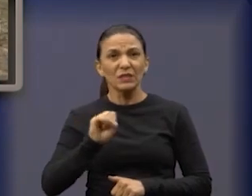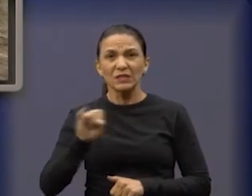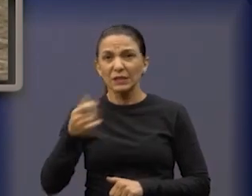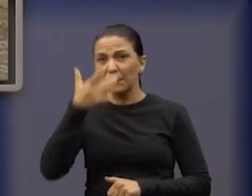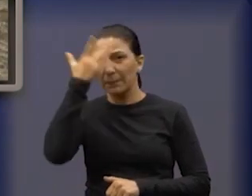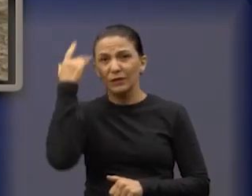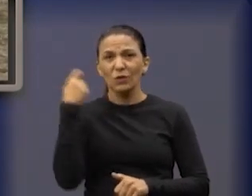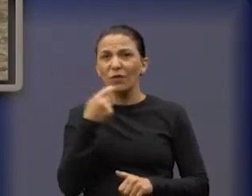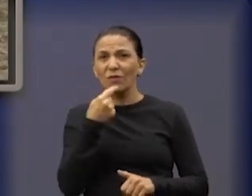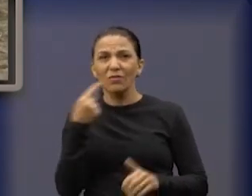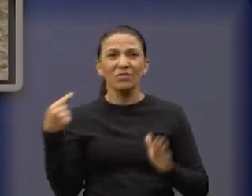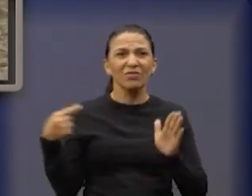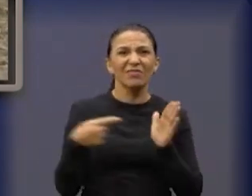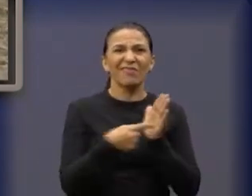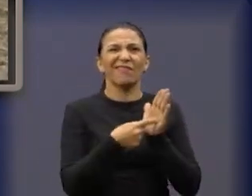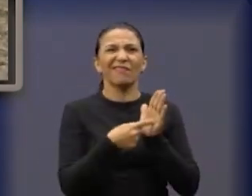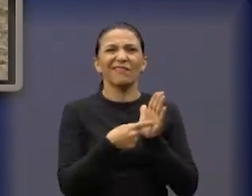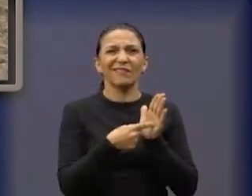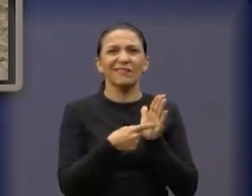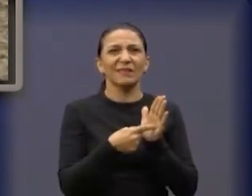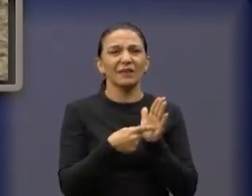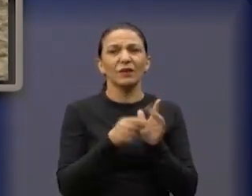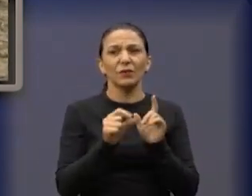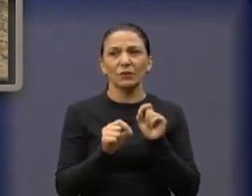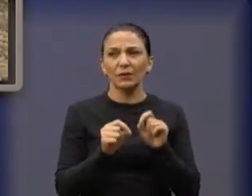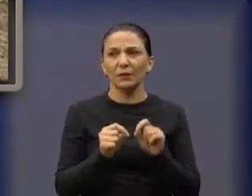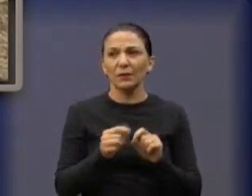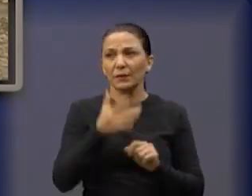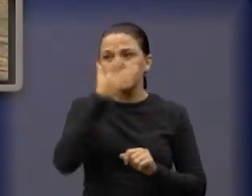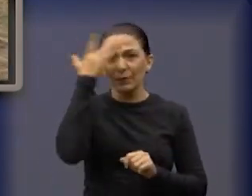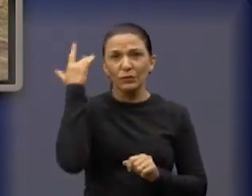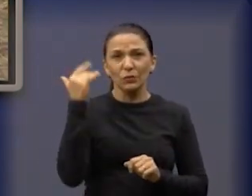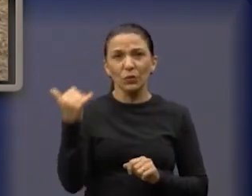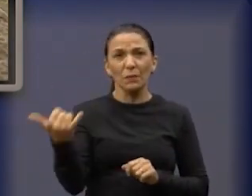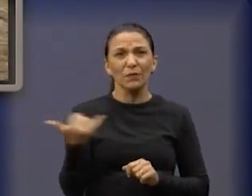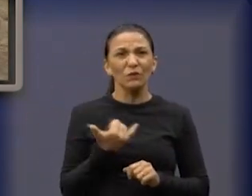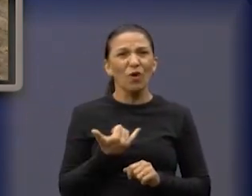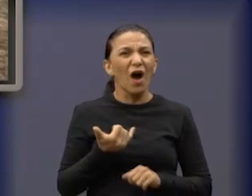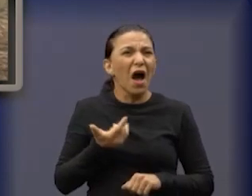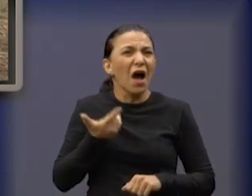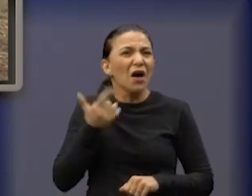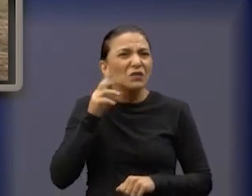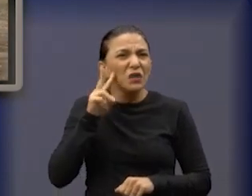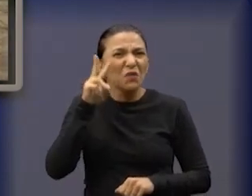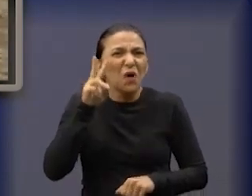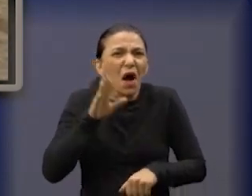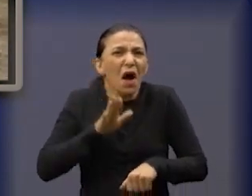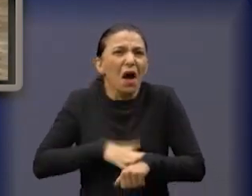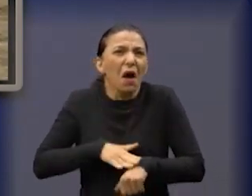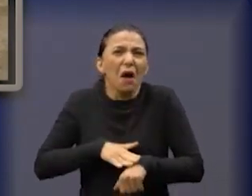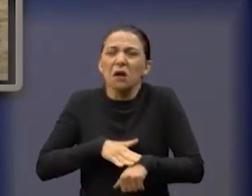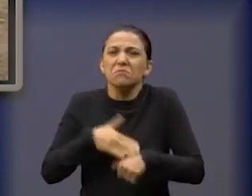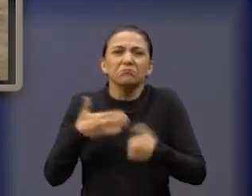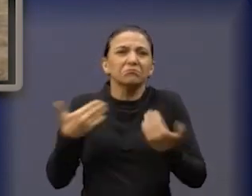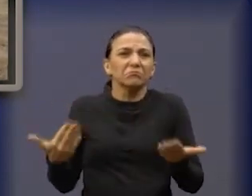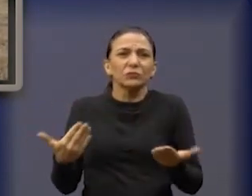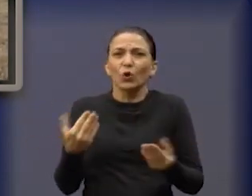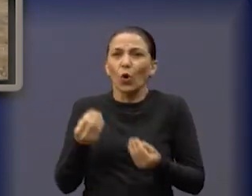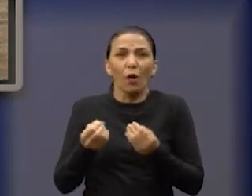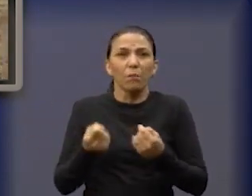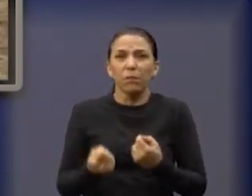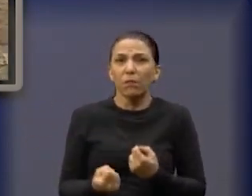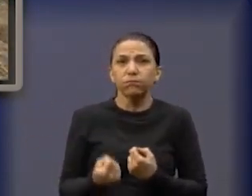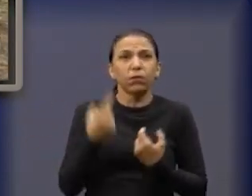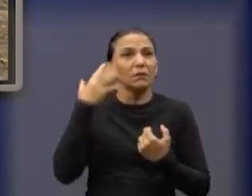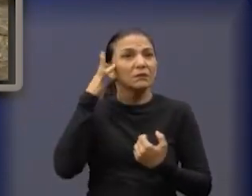Ainda tem gente, um idiota, falar um idiota, que é um idiota, mandou um recadinho pra mim. Mas agora que você viu, eu falei, poxa, quer que eu tenha bola de cristal,